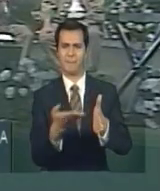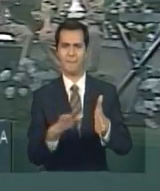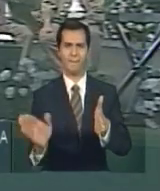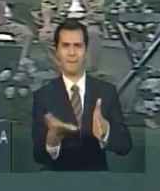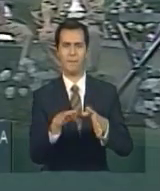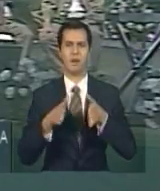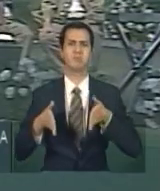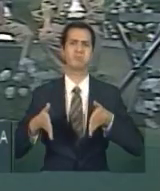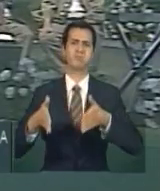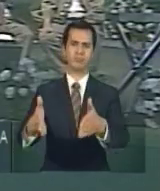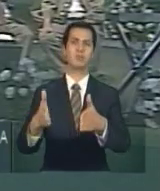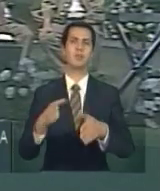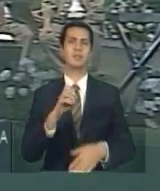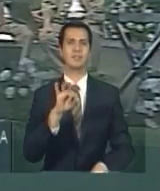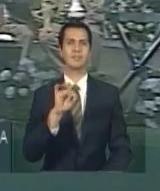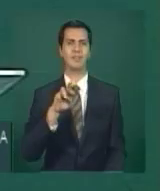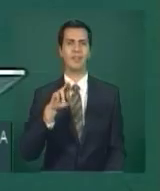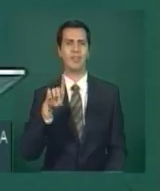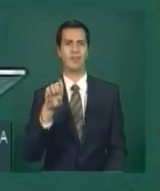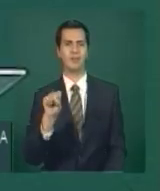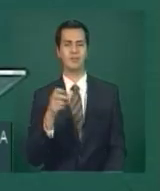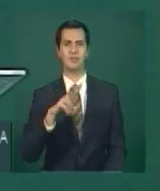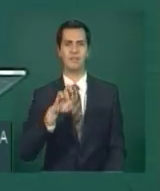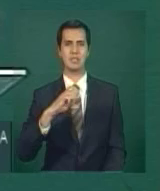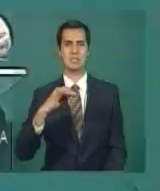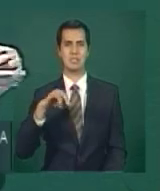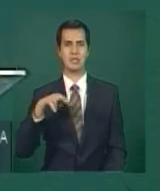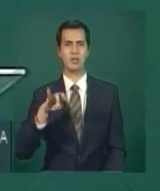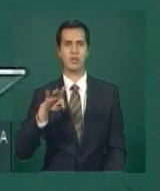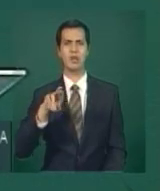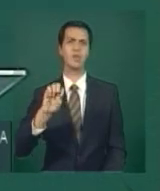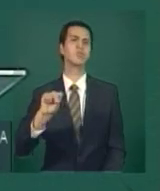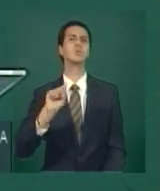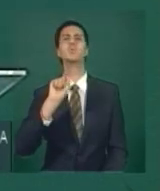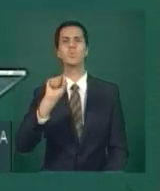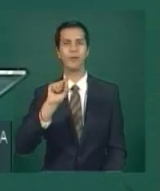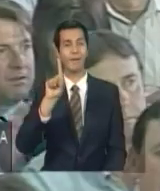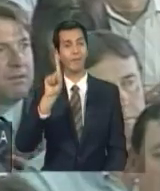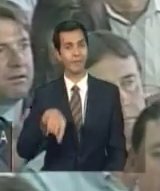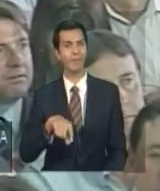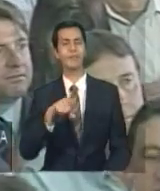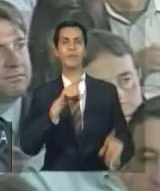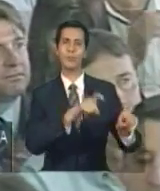escoramento da produção rural. E aí, no nosso caso,